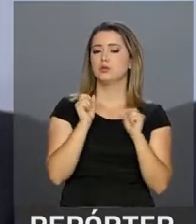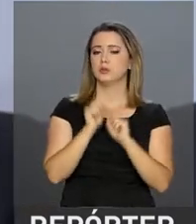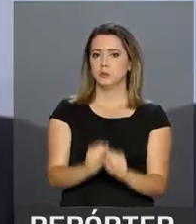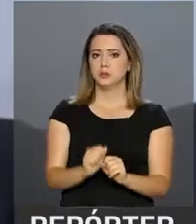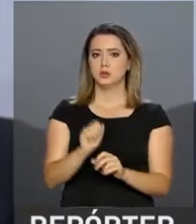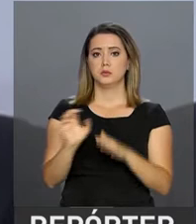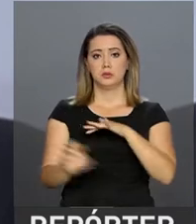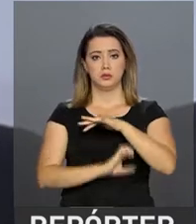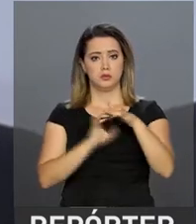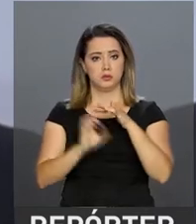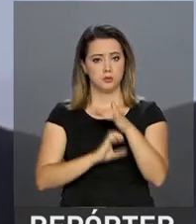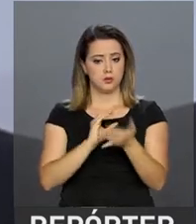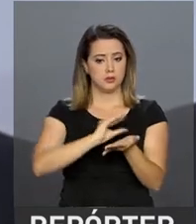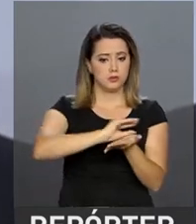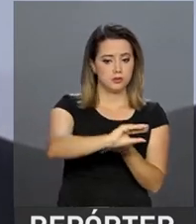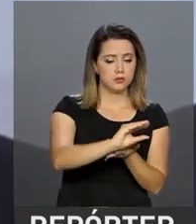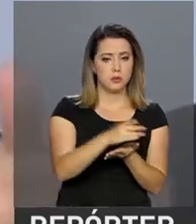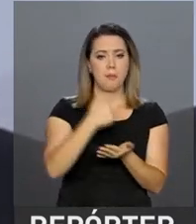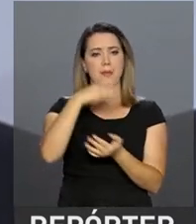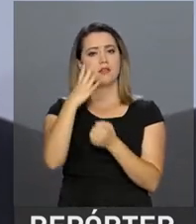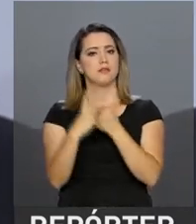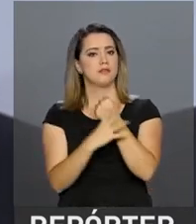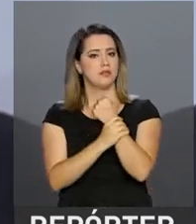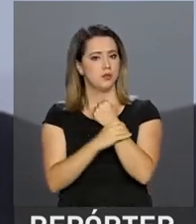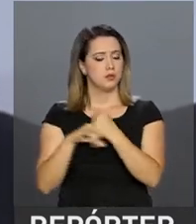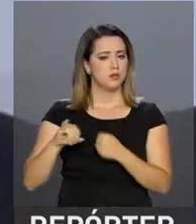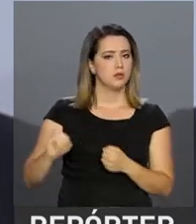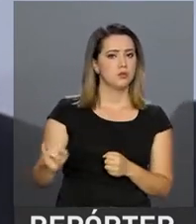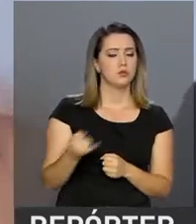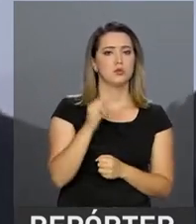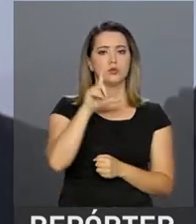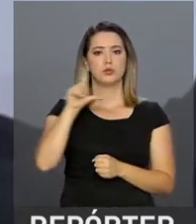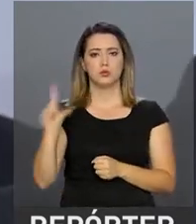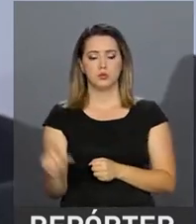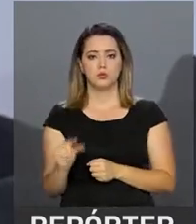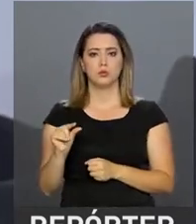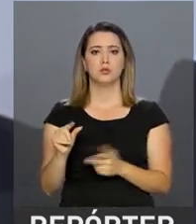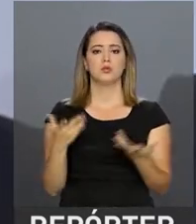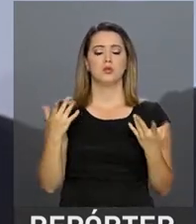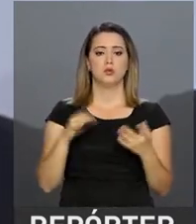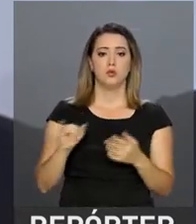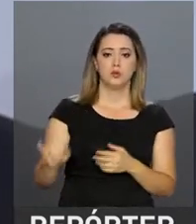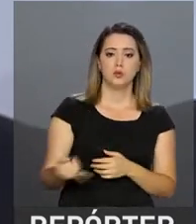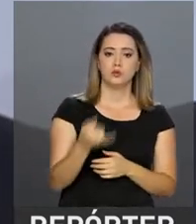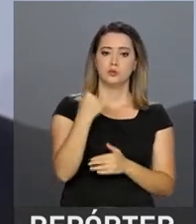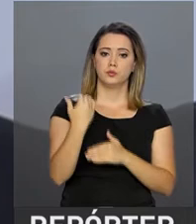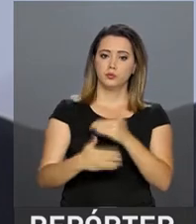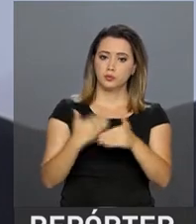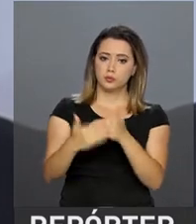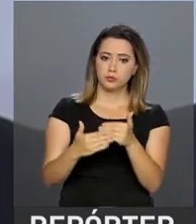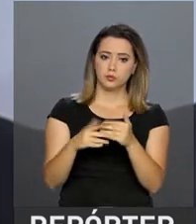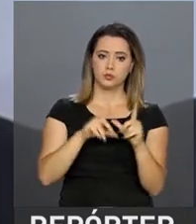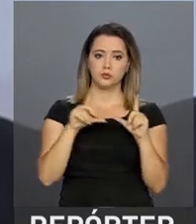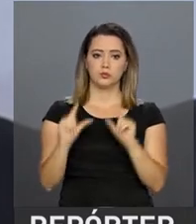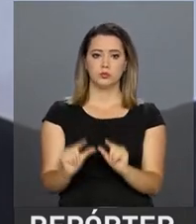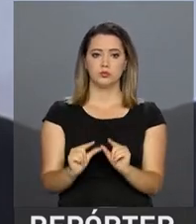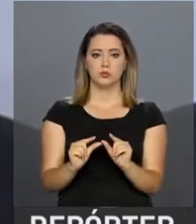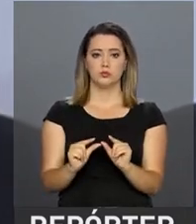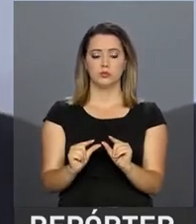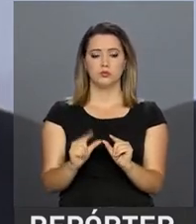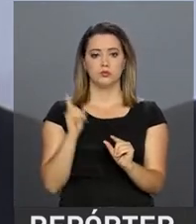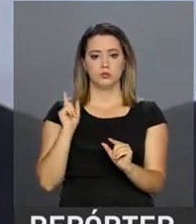empresas investirem com maior segurança, os juros estão caindo, os juros de mercado de longo prazo estão em um nível já